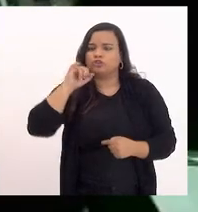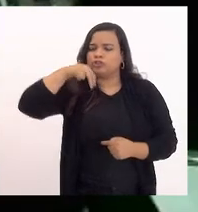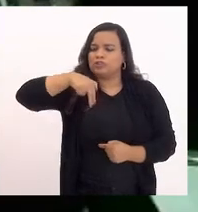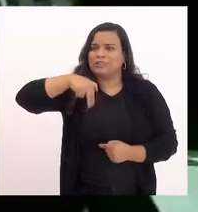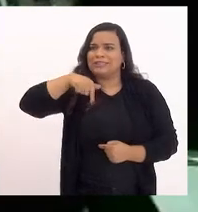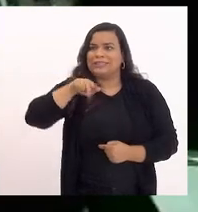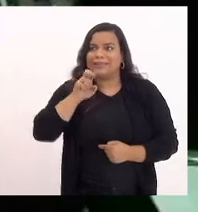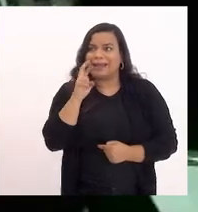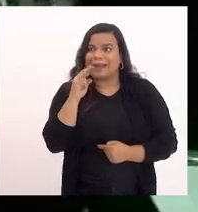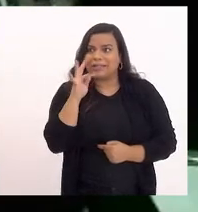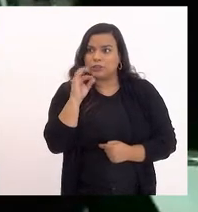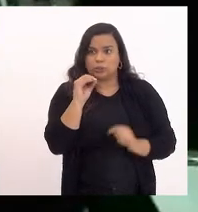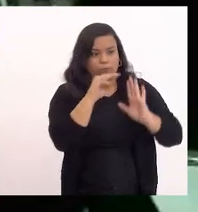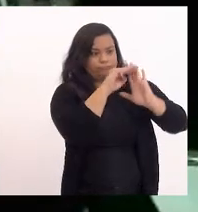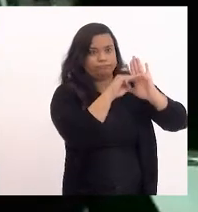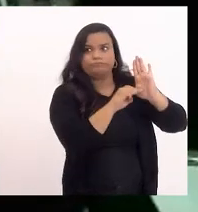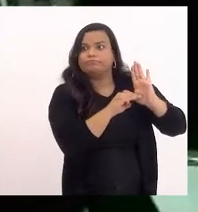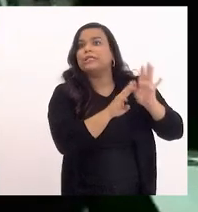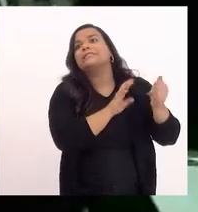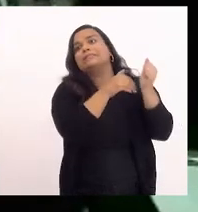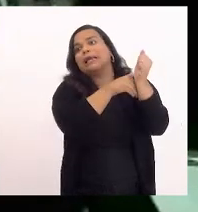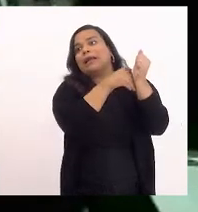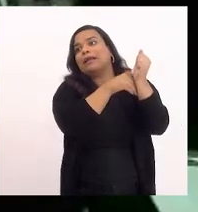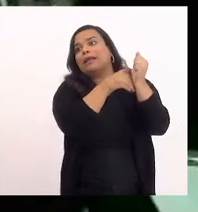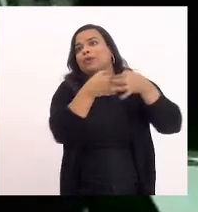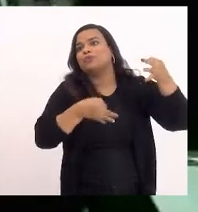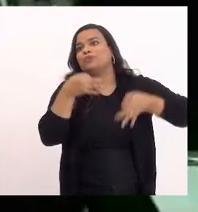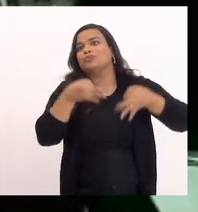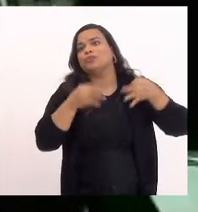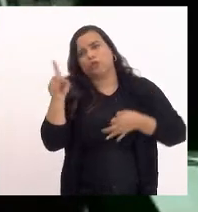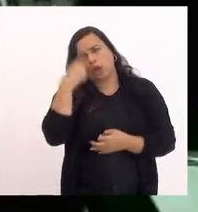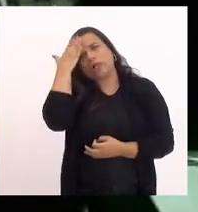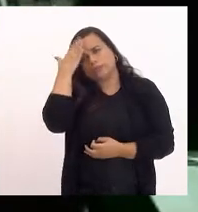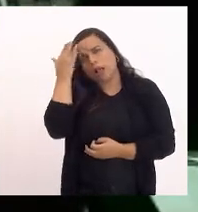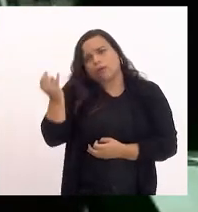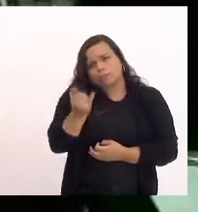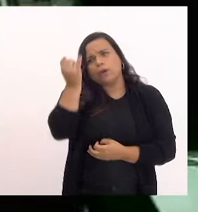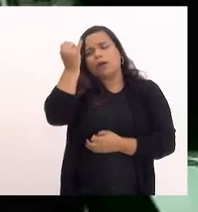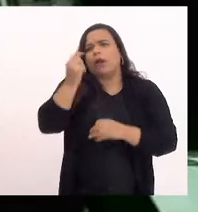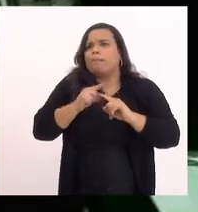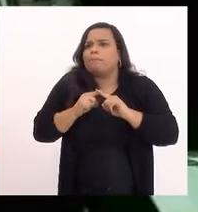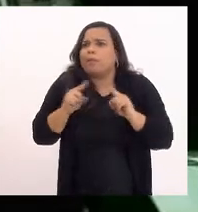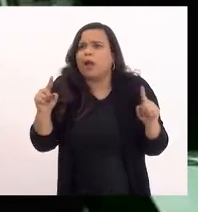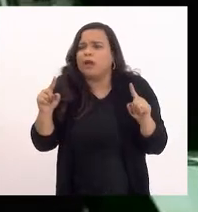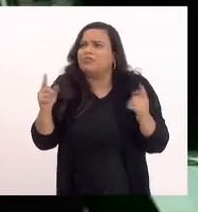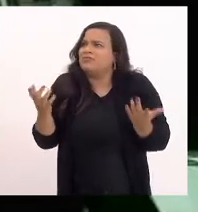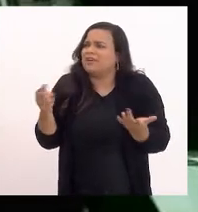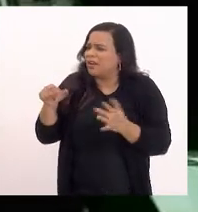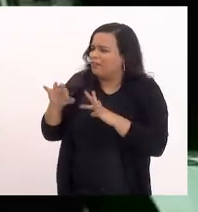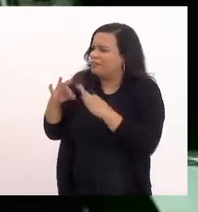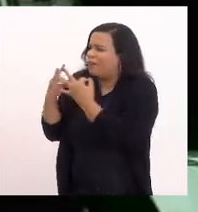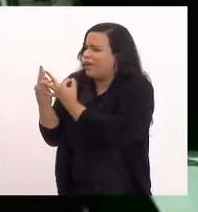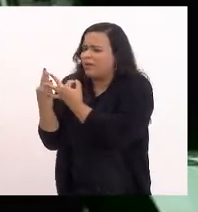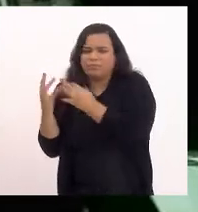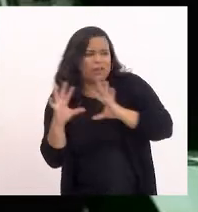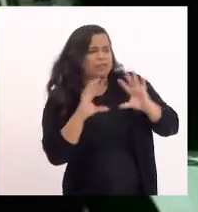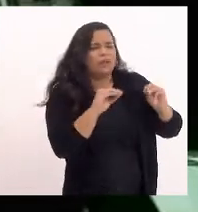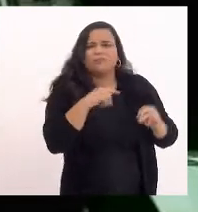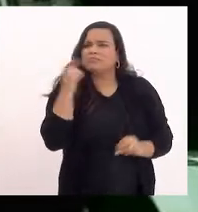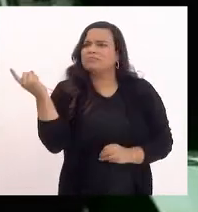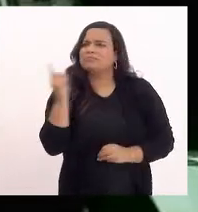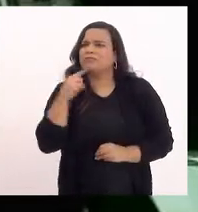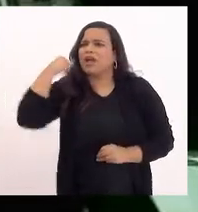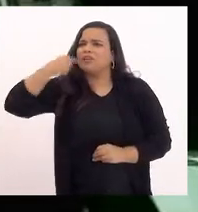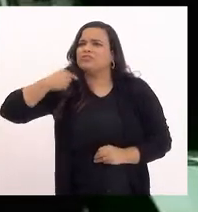justiça e entendemos que é importante o segredo de justiça mas não entendemos o porquê os